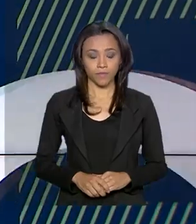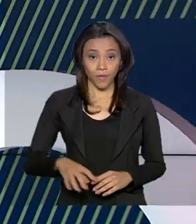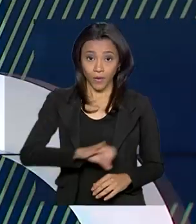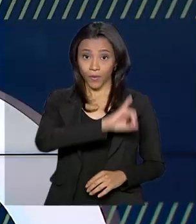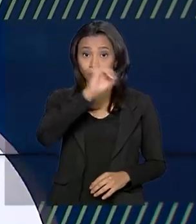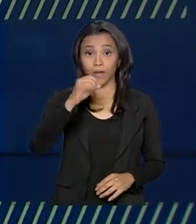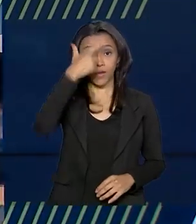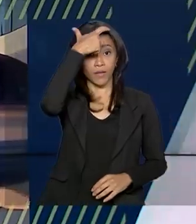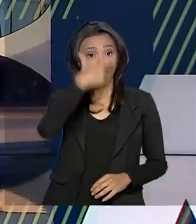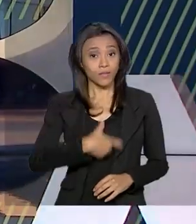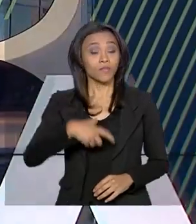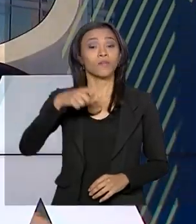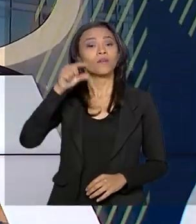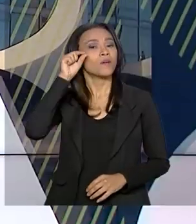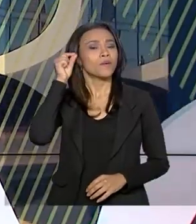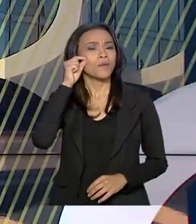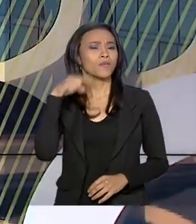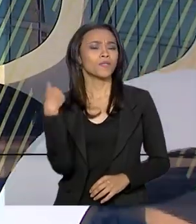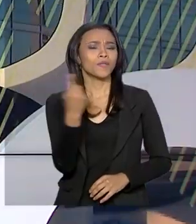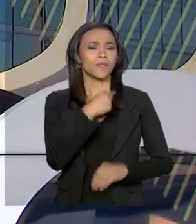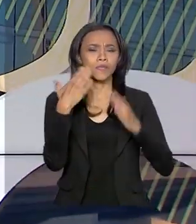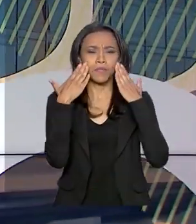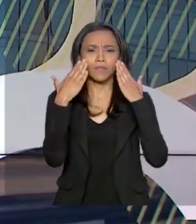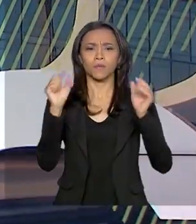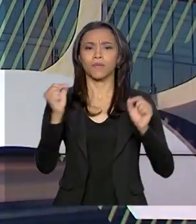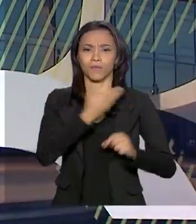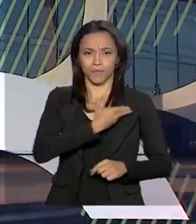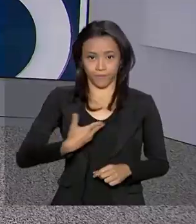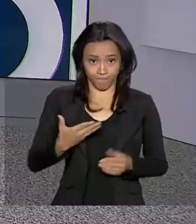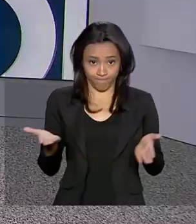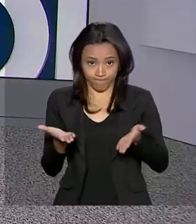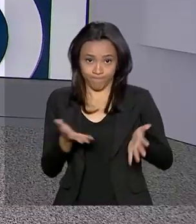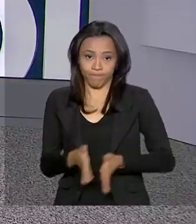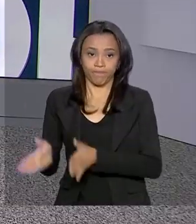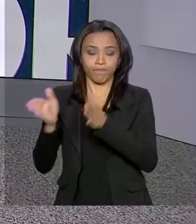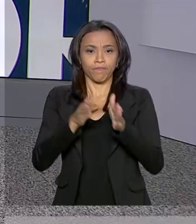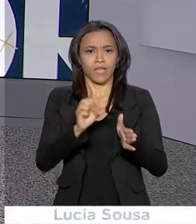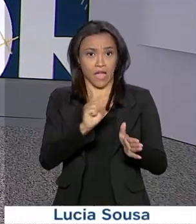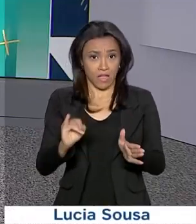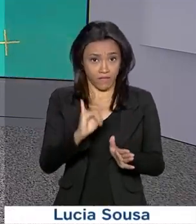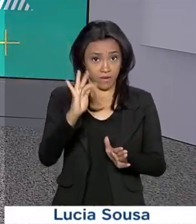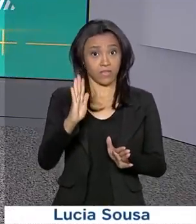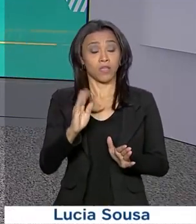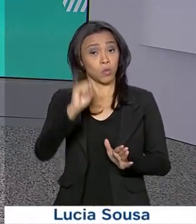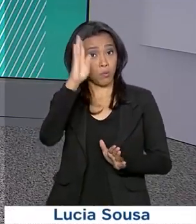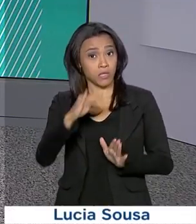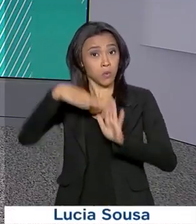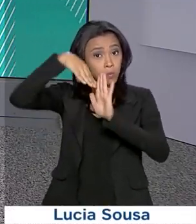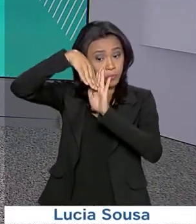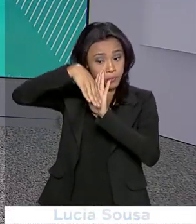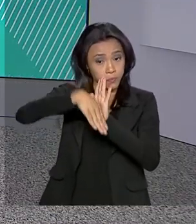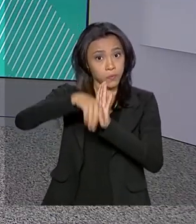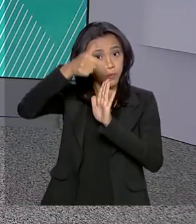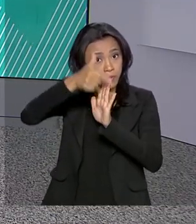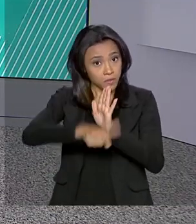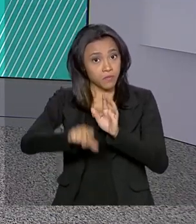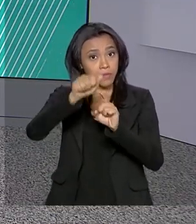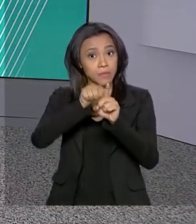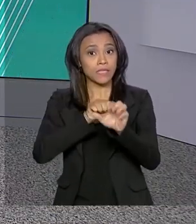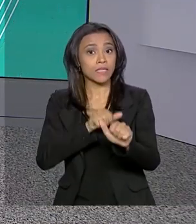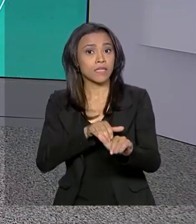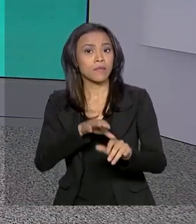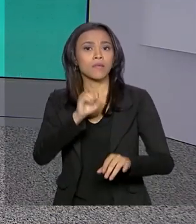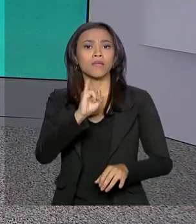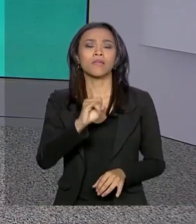Olá, sou o Roberto Camargo e estamos no ar com o Governo Agora. A inflação no Brasil caiu mais uma vez no mês de setembro.